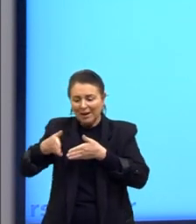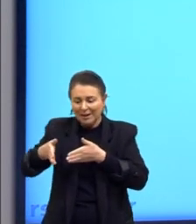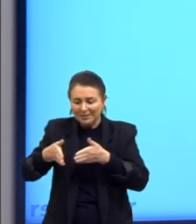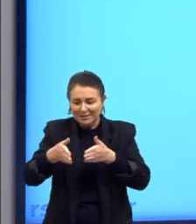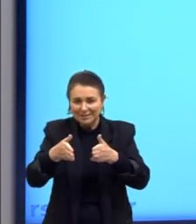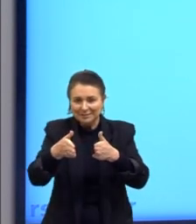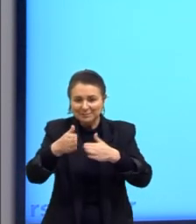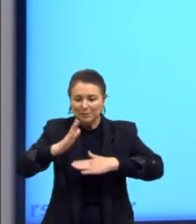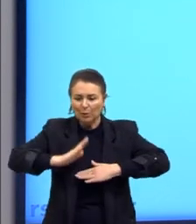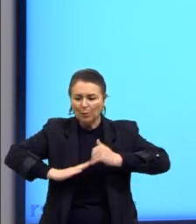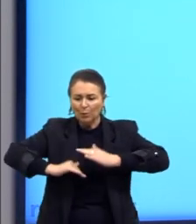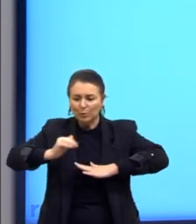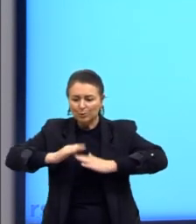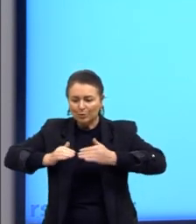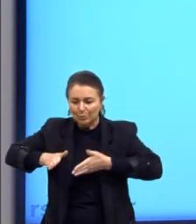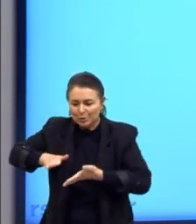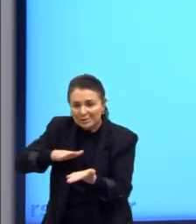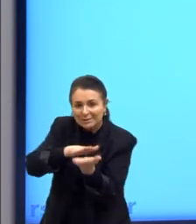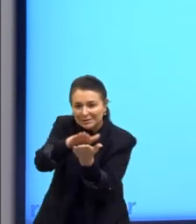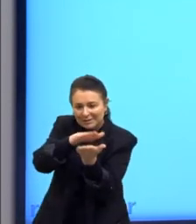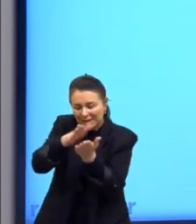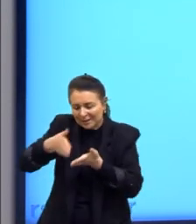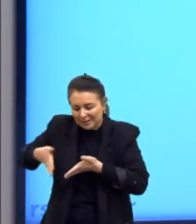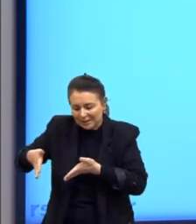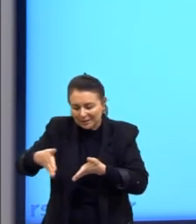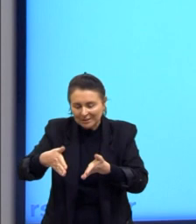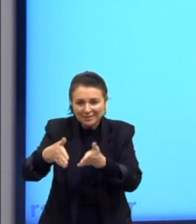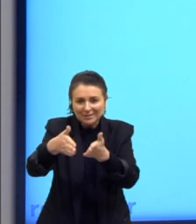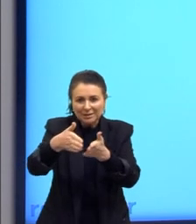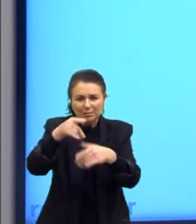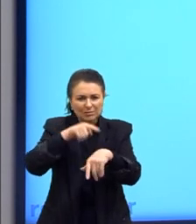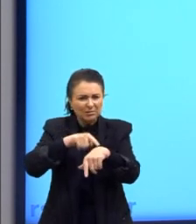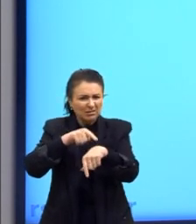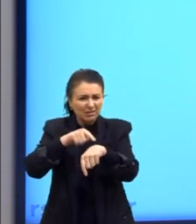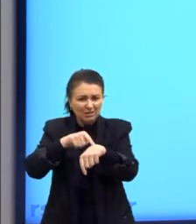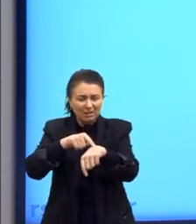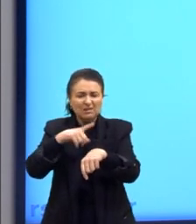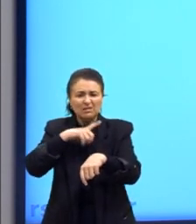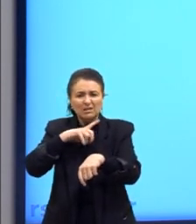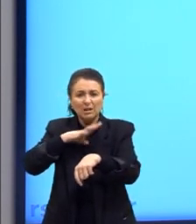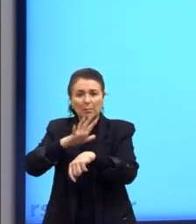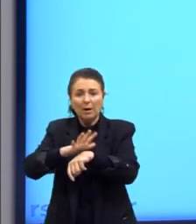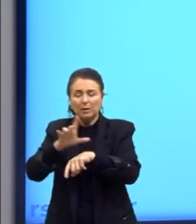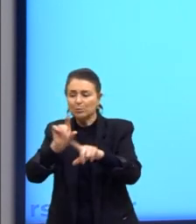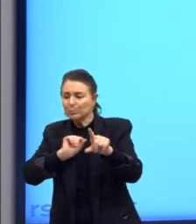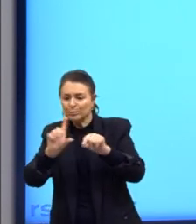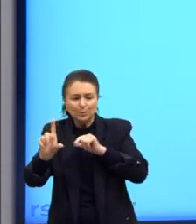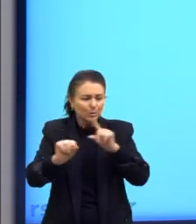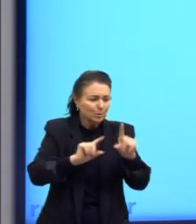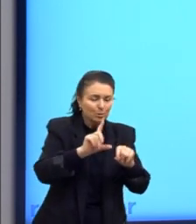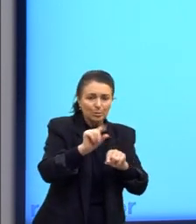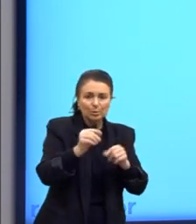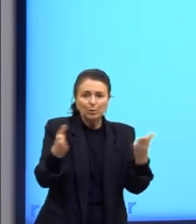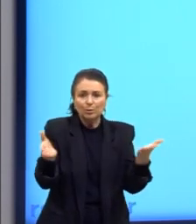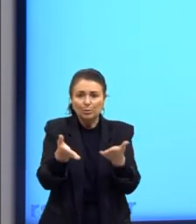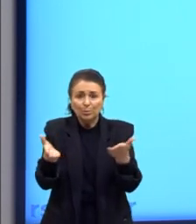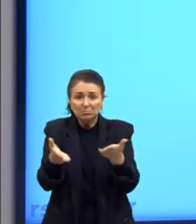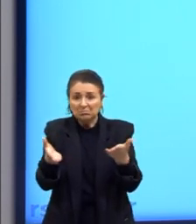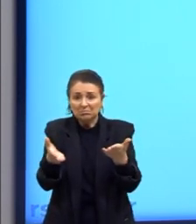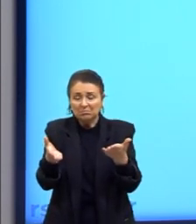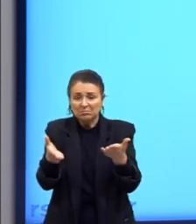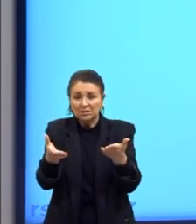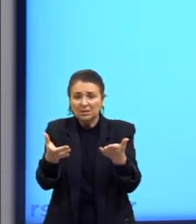construção de estradas, onde a gente pensava que há um tempo atrás nós tínhamos mais opções. Hoje, pelas